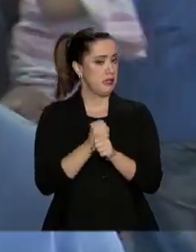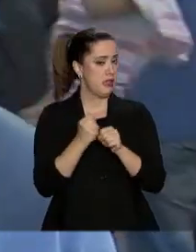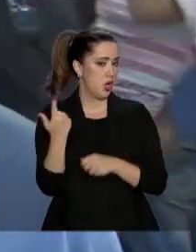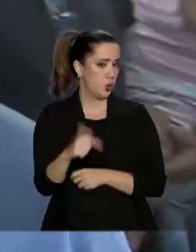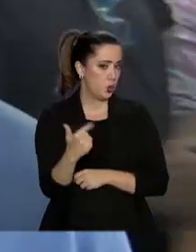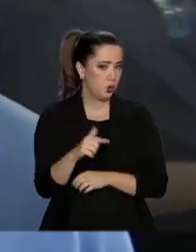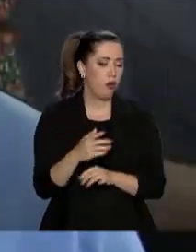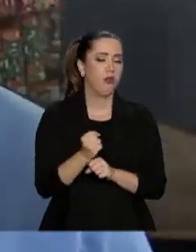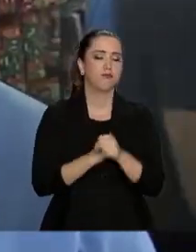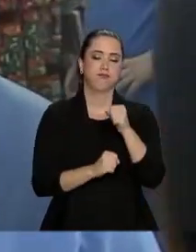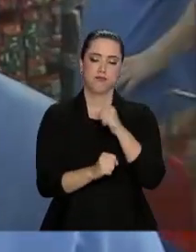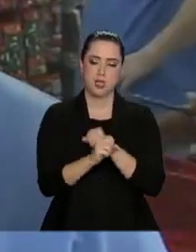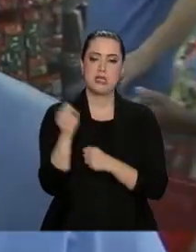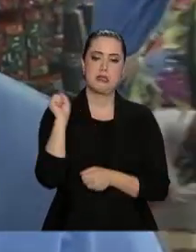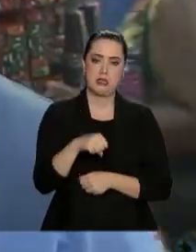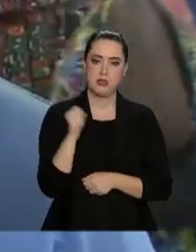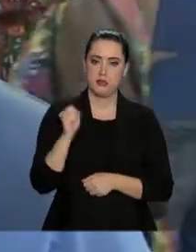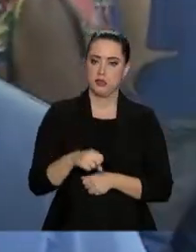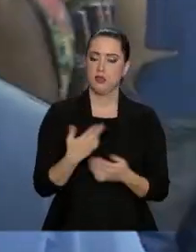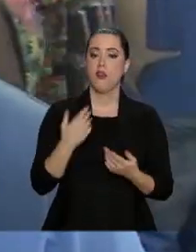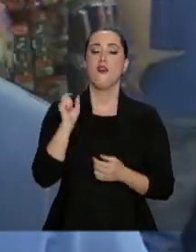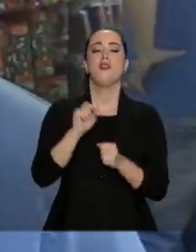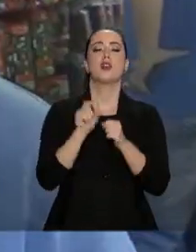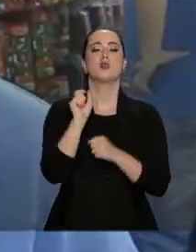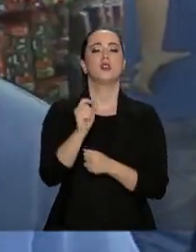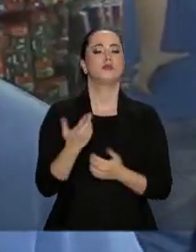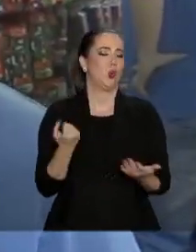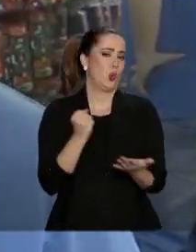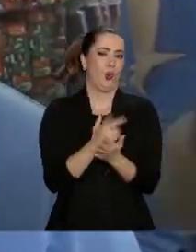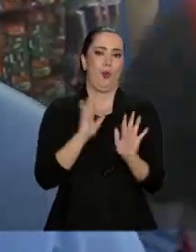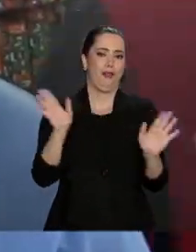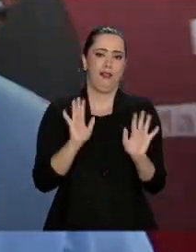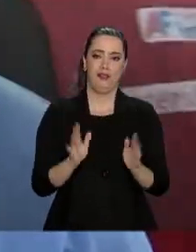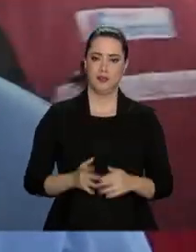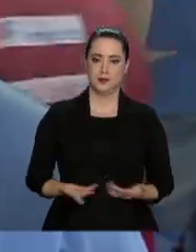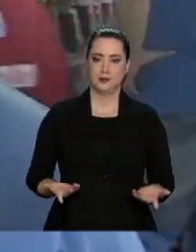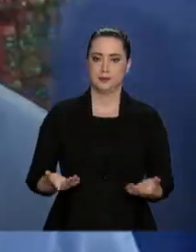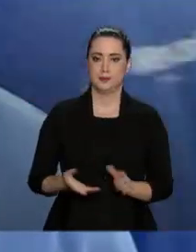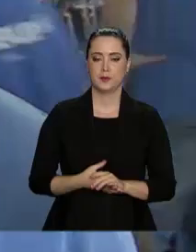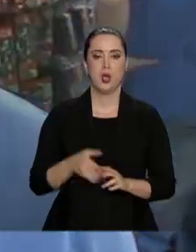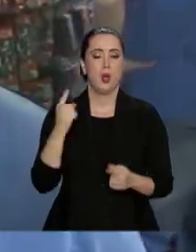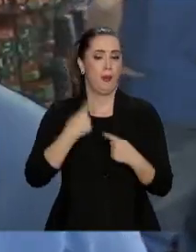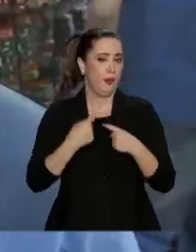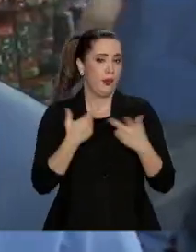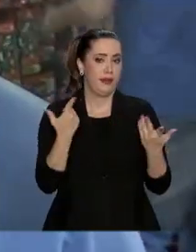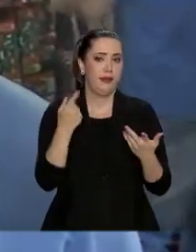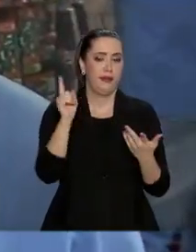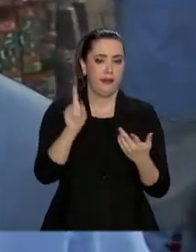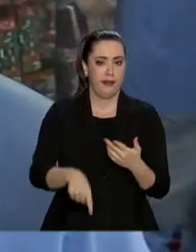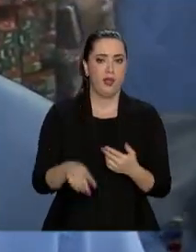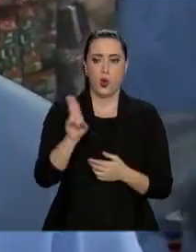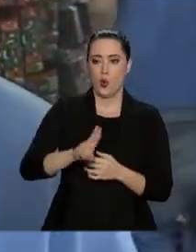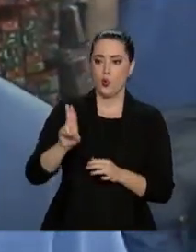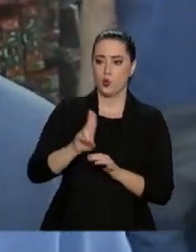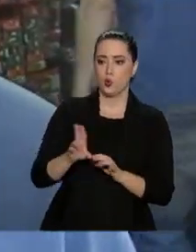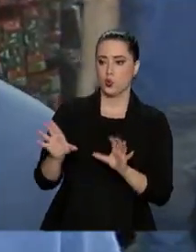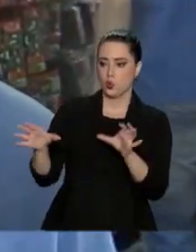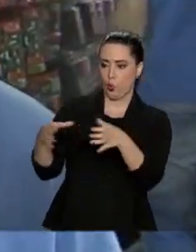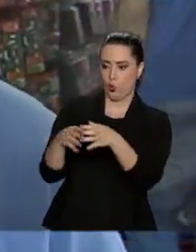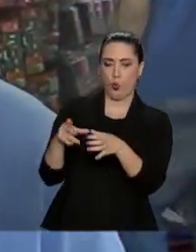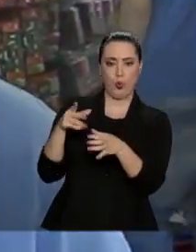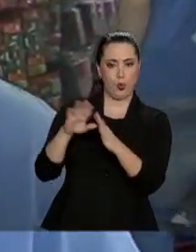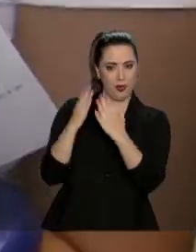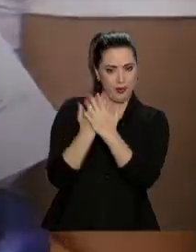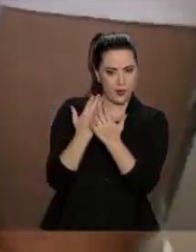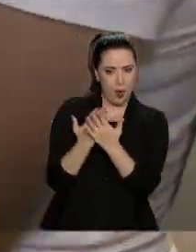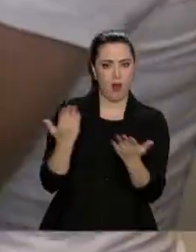mais. Os anos anteriores, sim. E aí fez o quê? Eu não levei. Não levei. Pelo fato de ser um uso exclusivo da escola